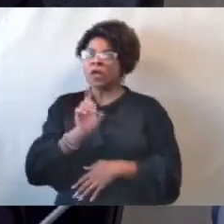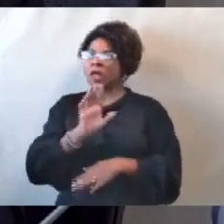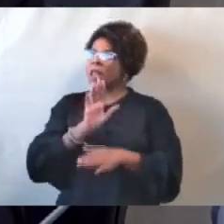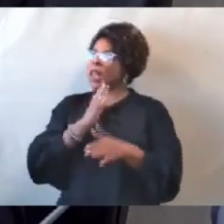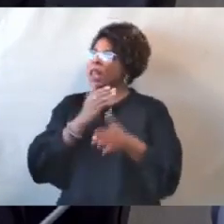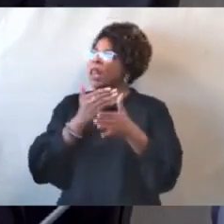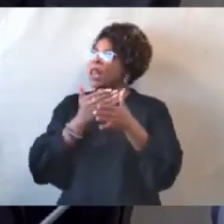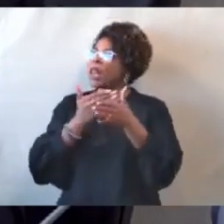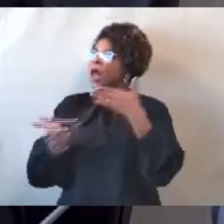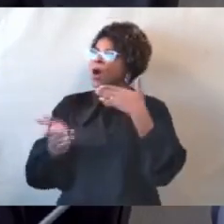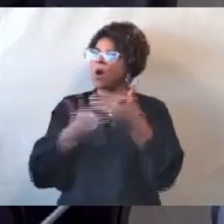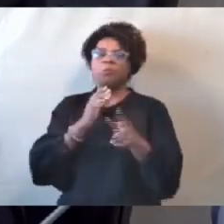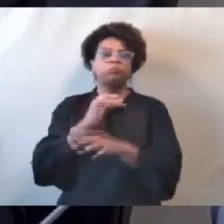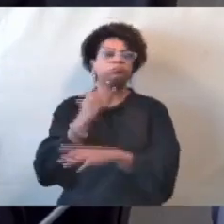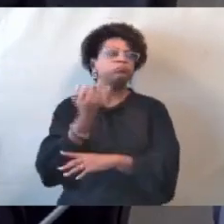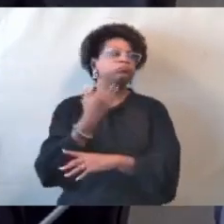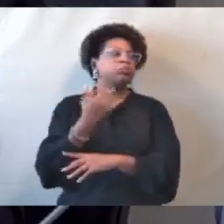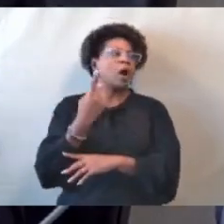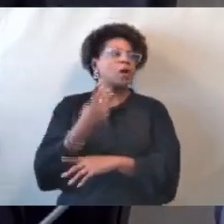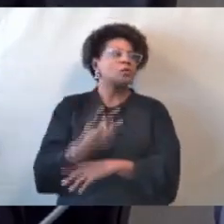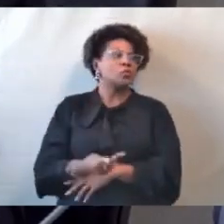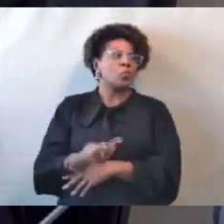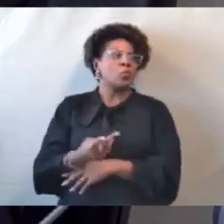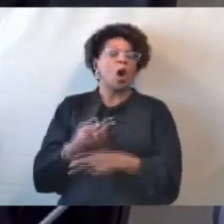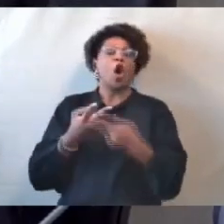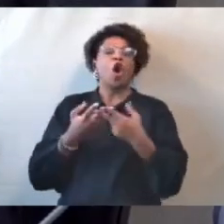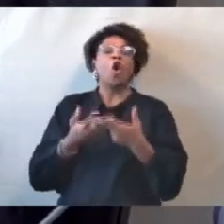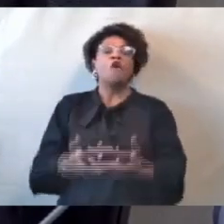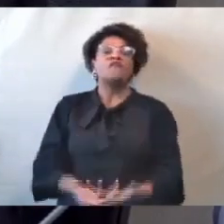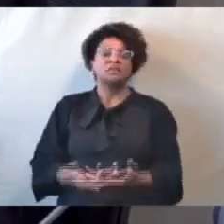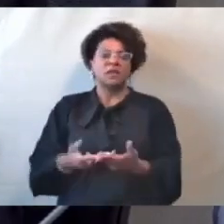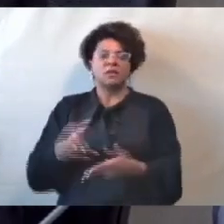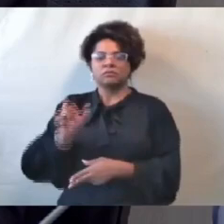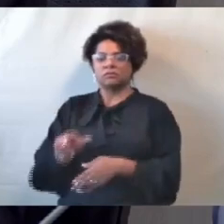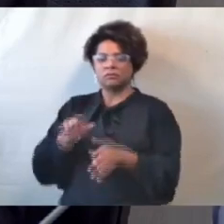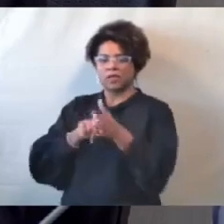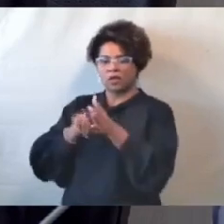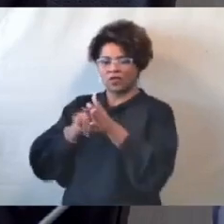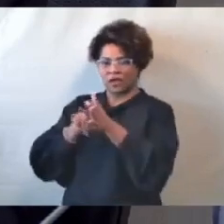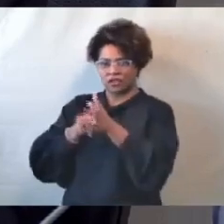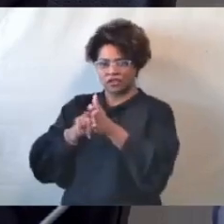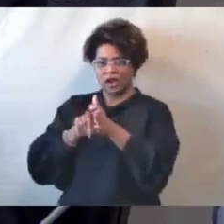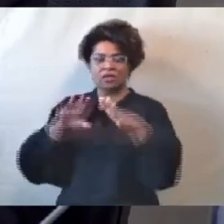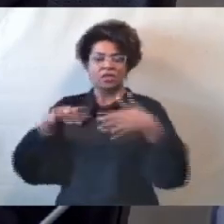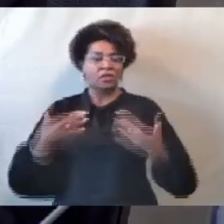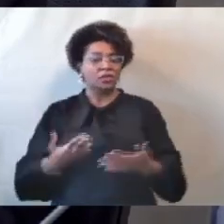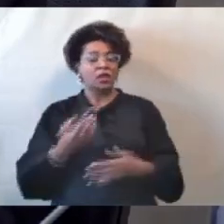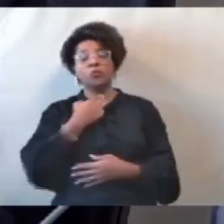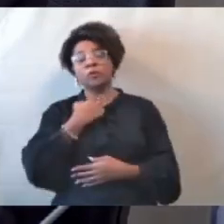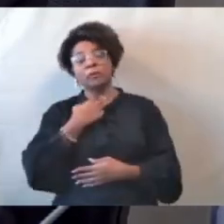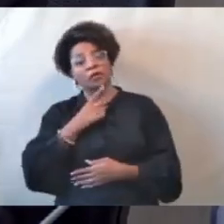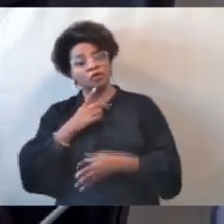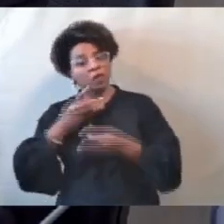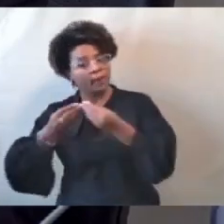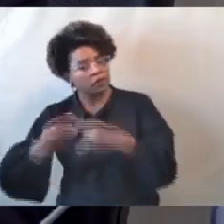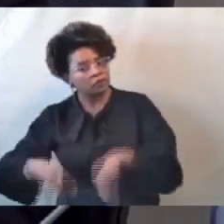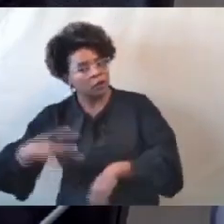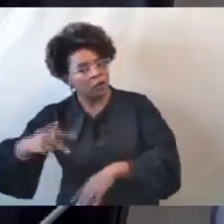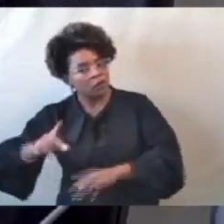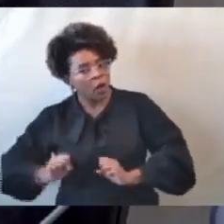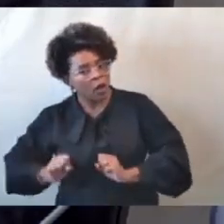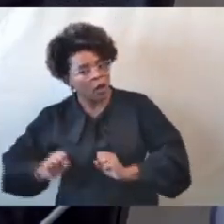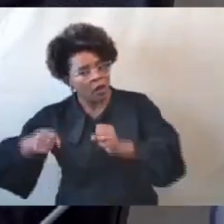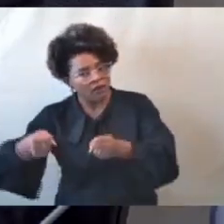investigado, bem como não poderá ser interpretado em prejuízo da sua defesa, conforme